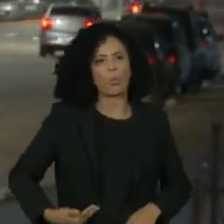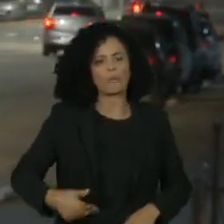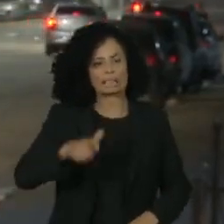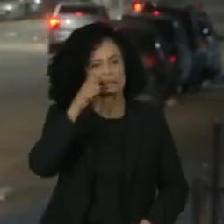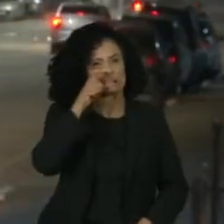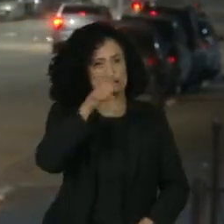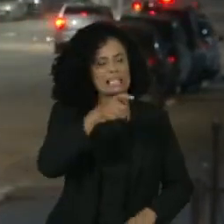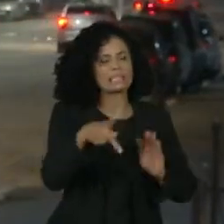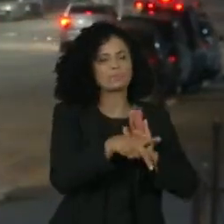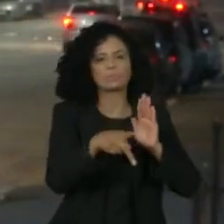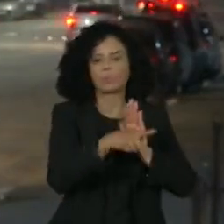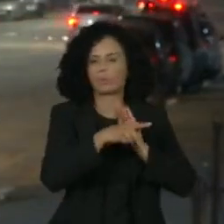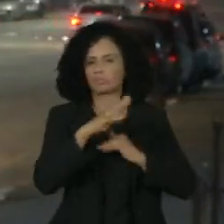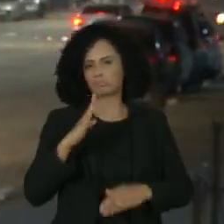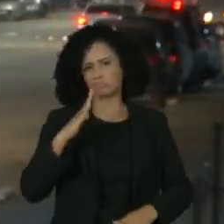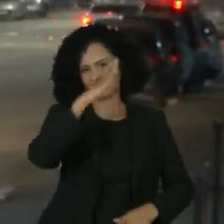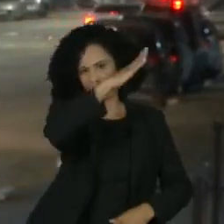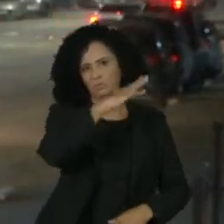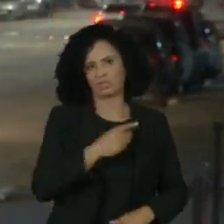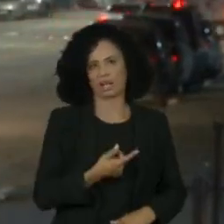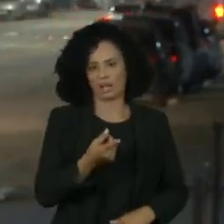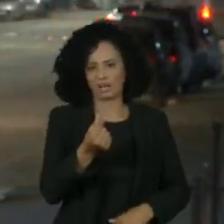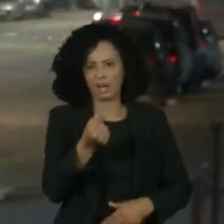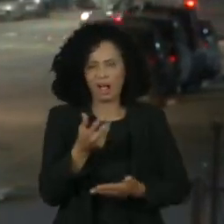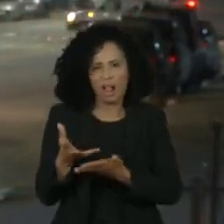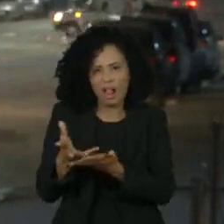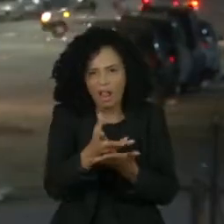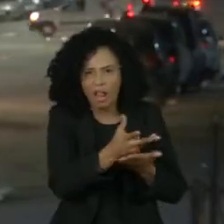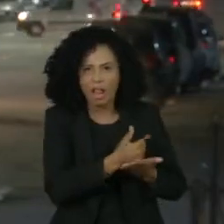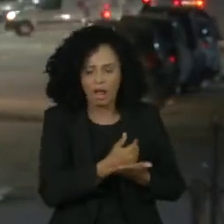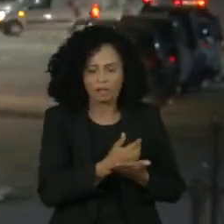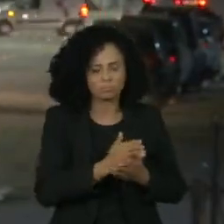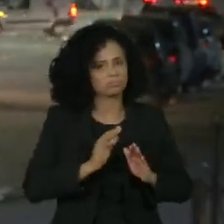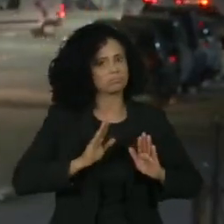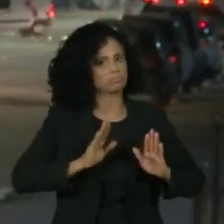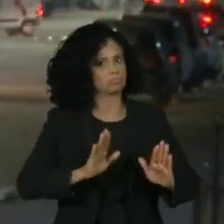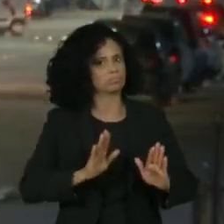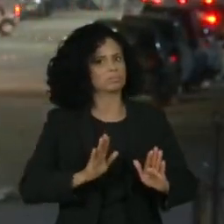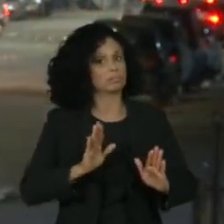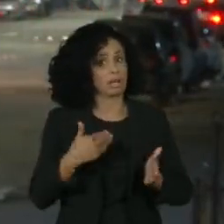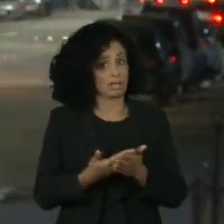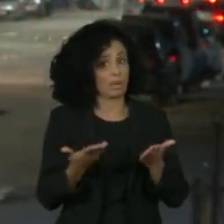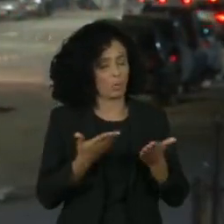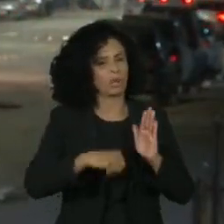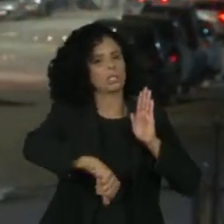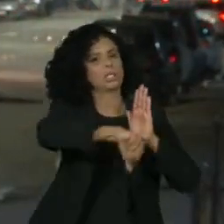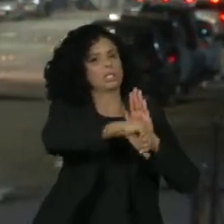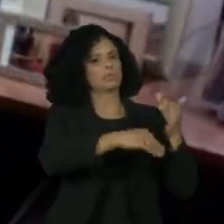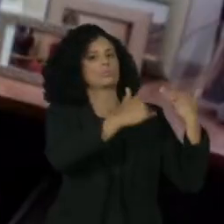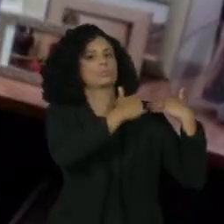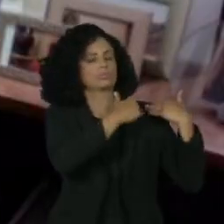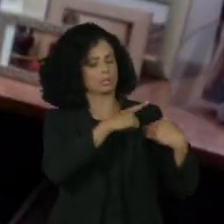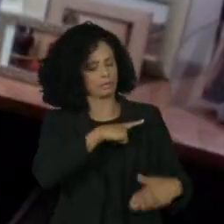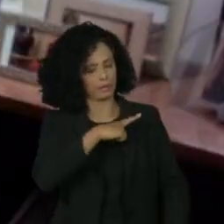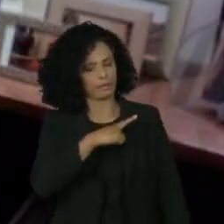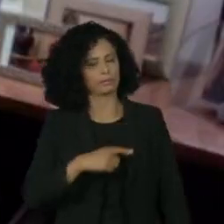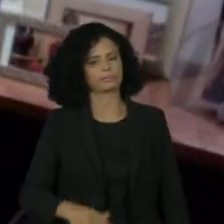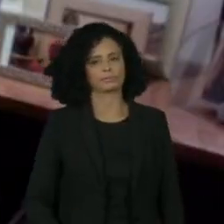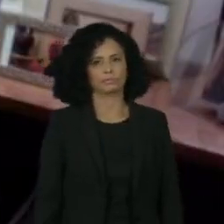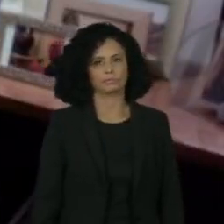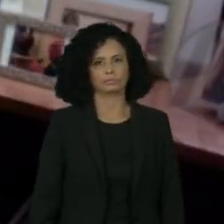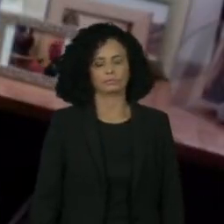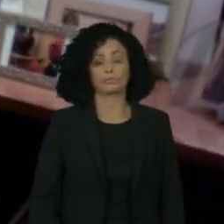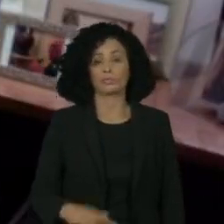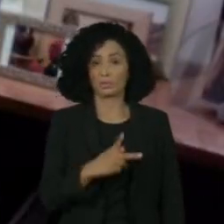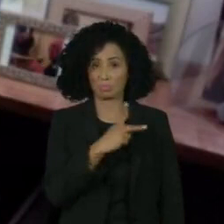pessoais de Bolsonaro. Na avaliação de juristas, o caso pode configurar crime de responsabilidade. O presidente se